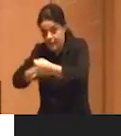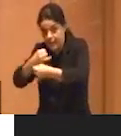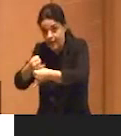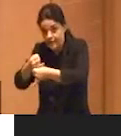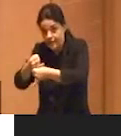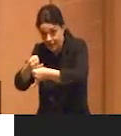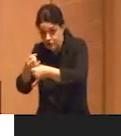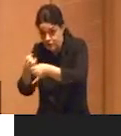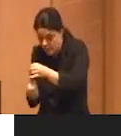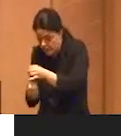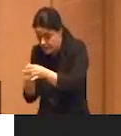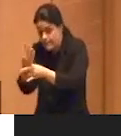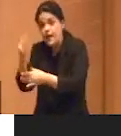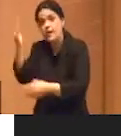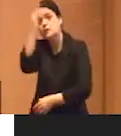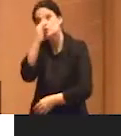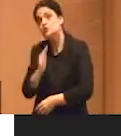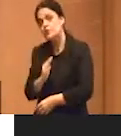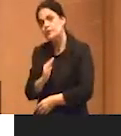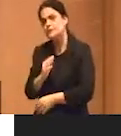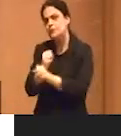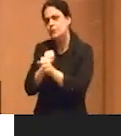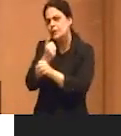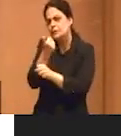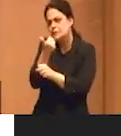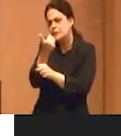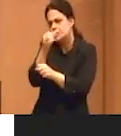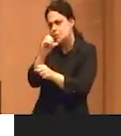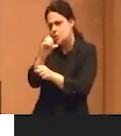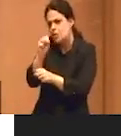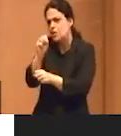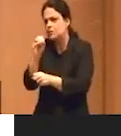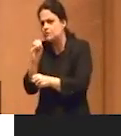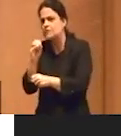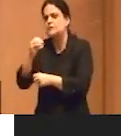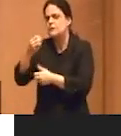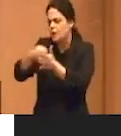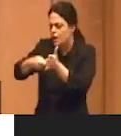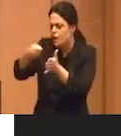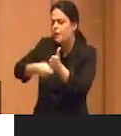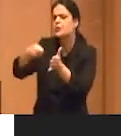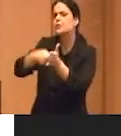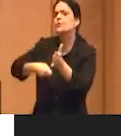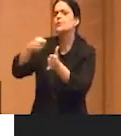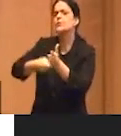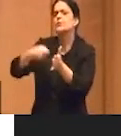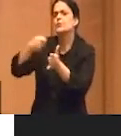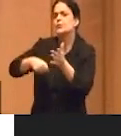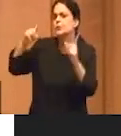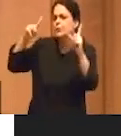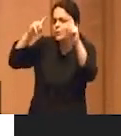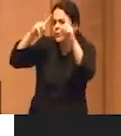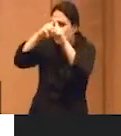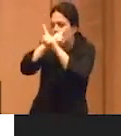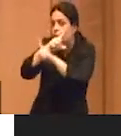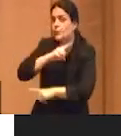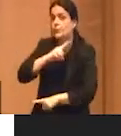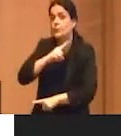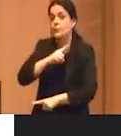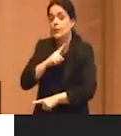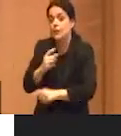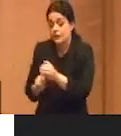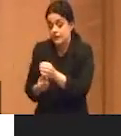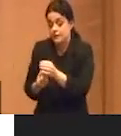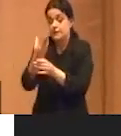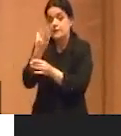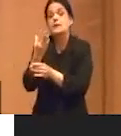que desde a década de 80 vem passando por todas essas turbulências e vem sendo implantada com força a partir